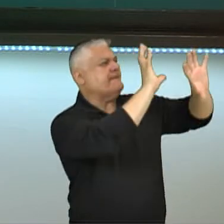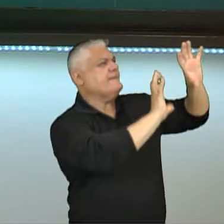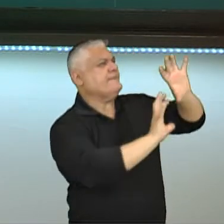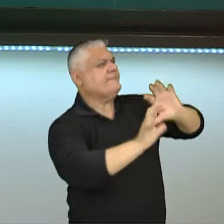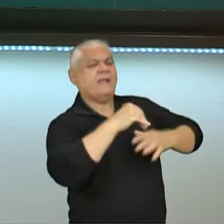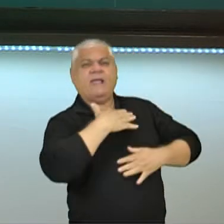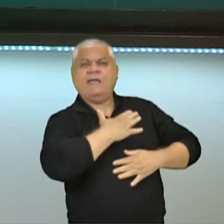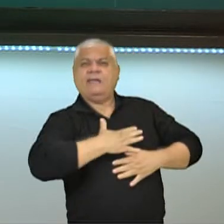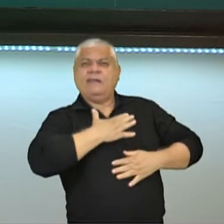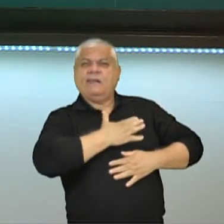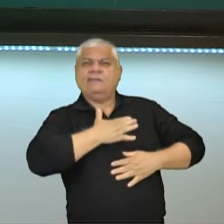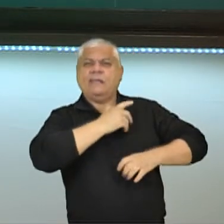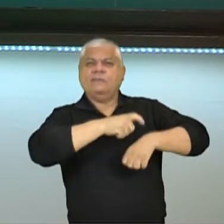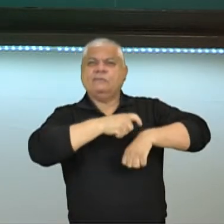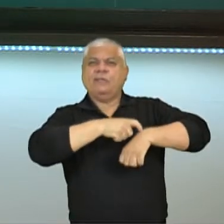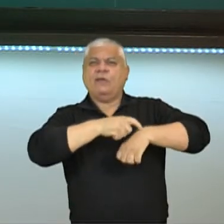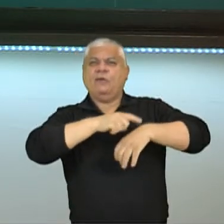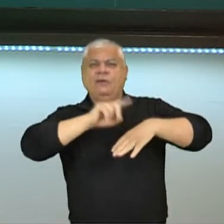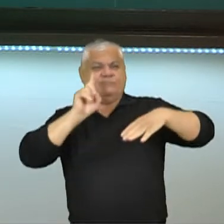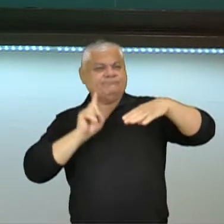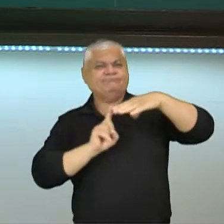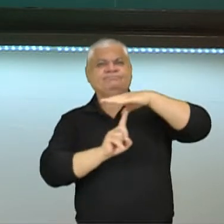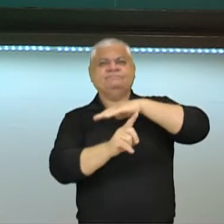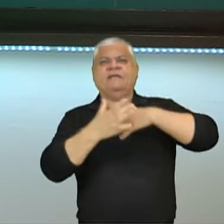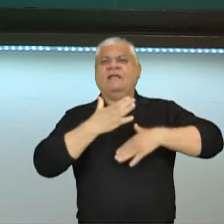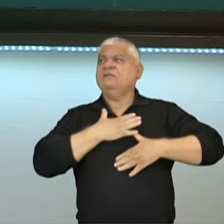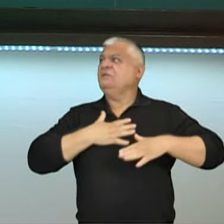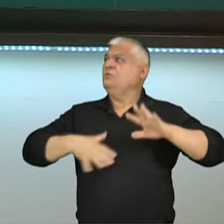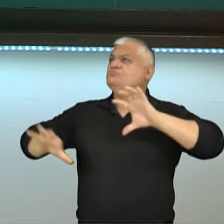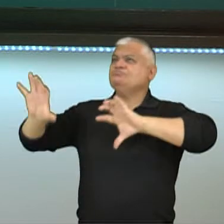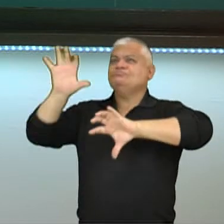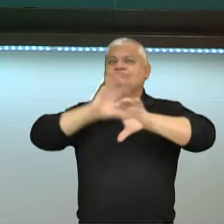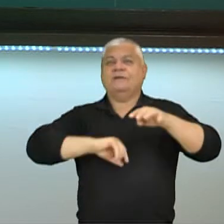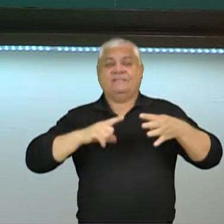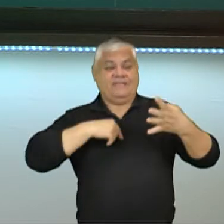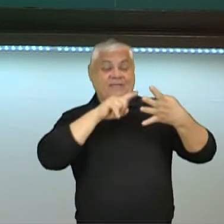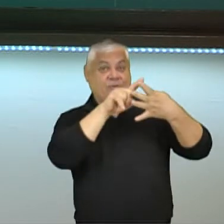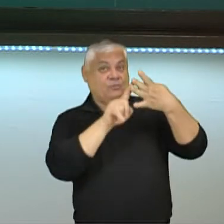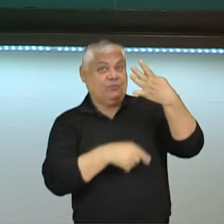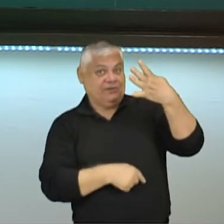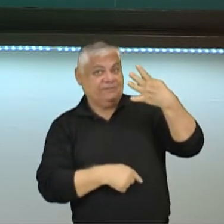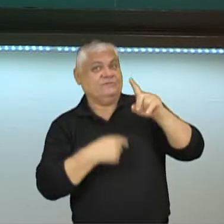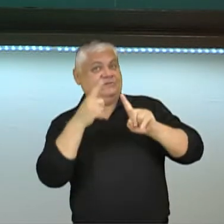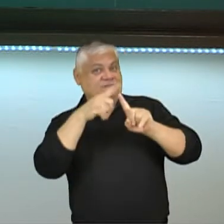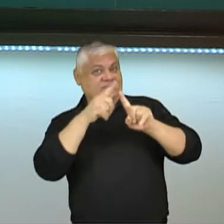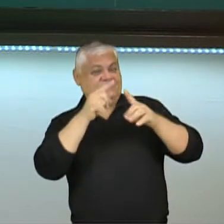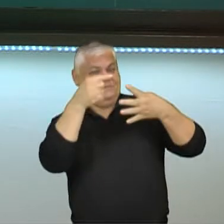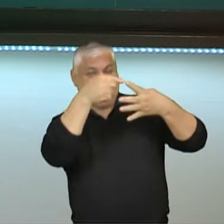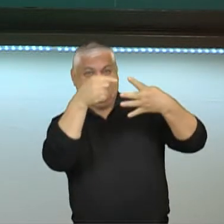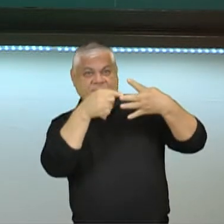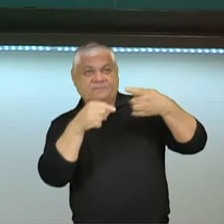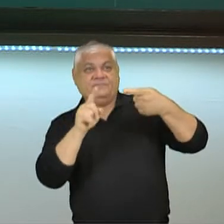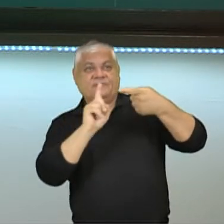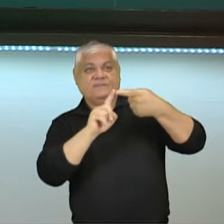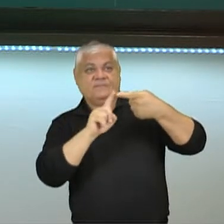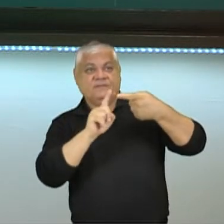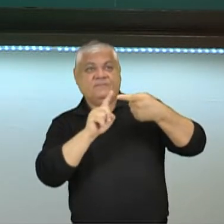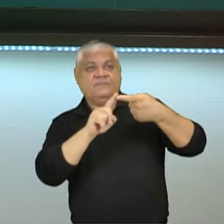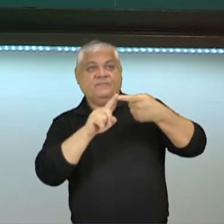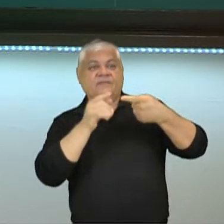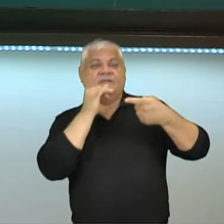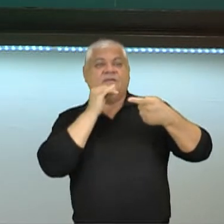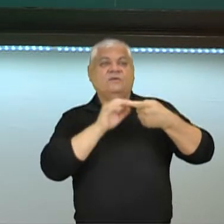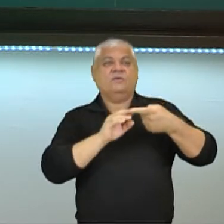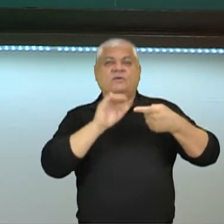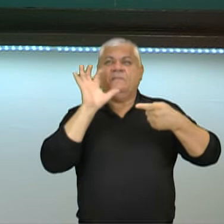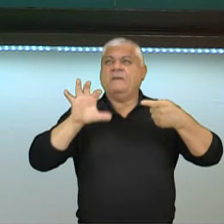agradável no momento do romano entrar em sua casa. Então, temos quatro estilos que fizeram parte desse design interno. O primeiro estilo é a incrustação, cobrir